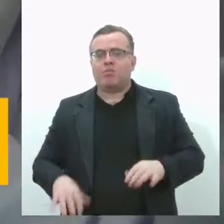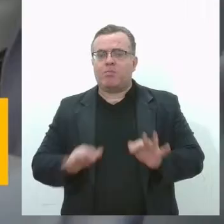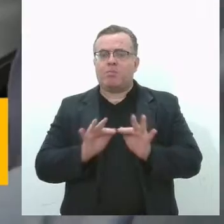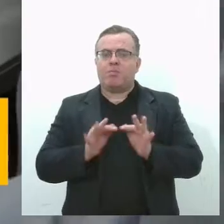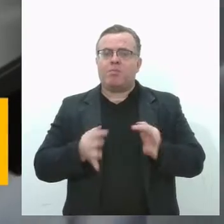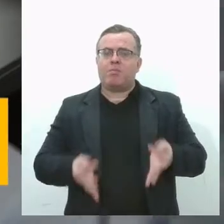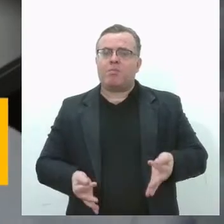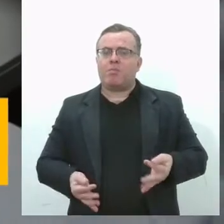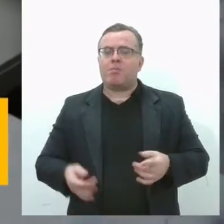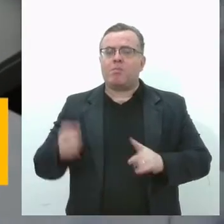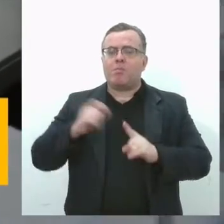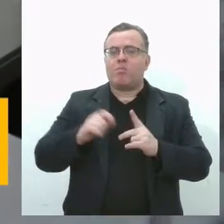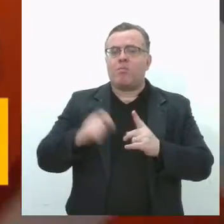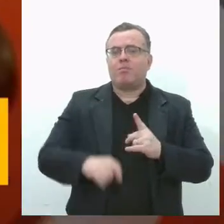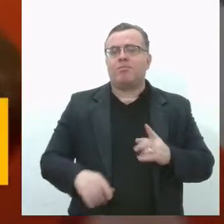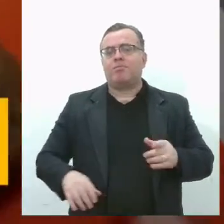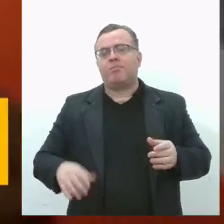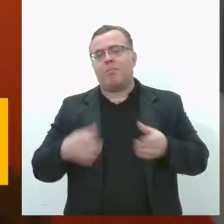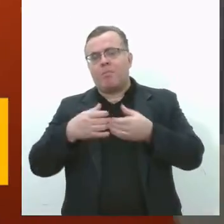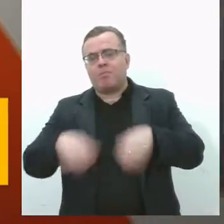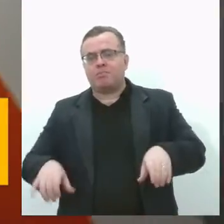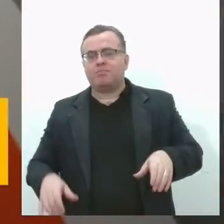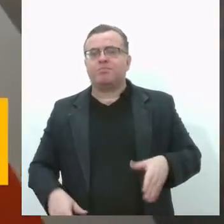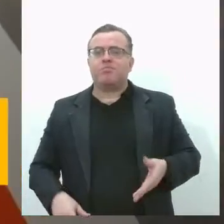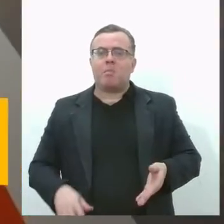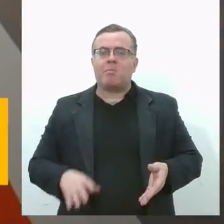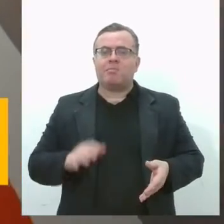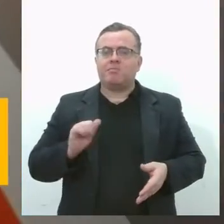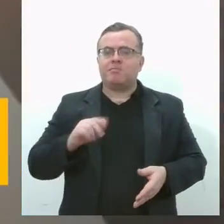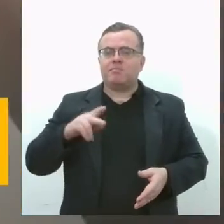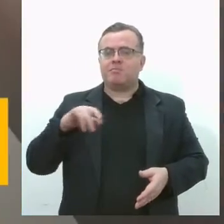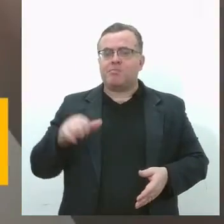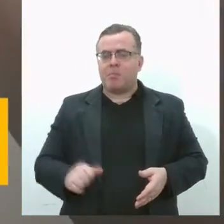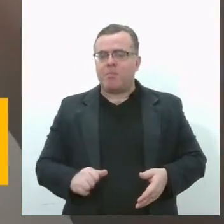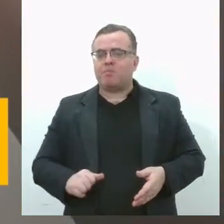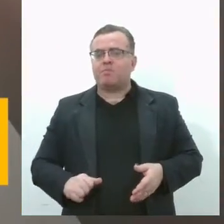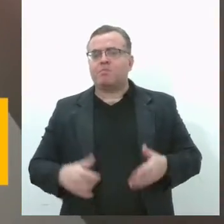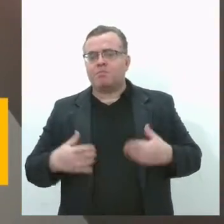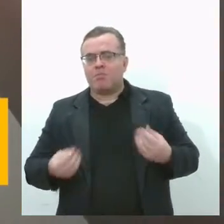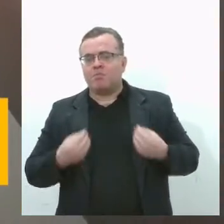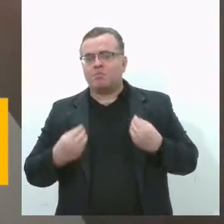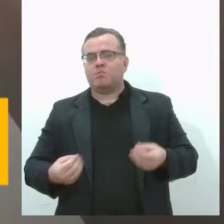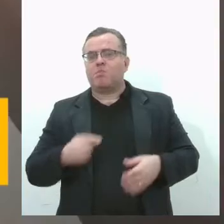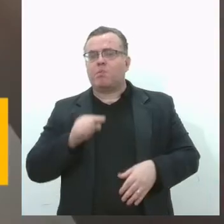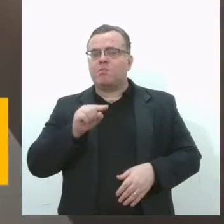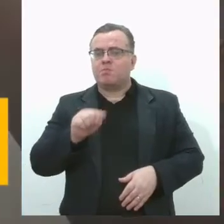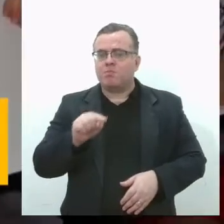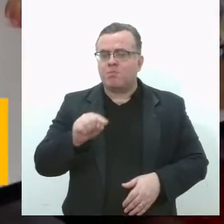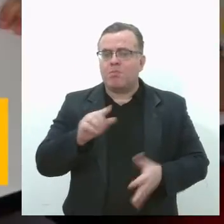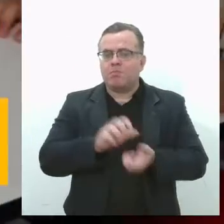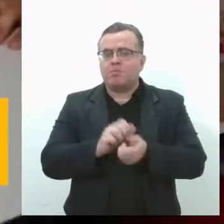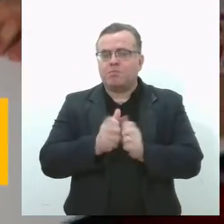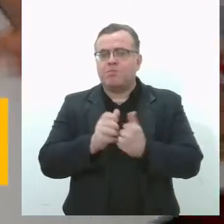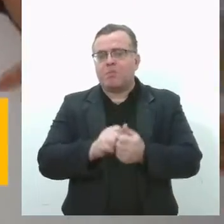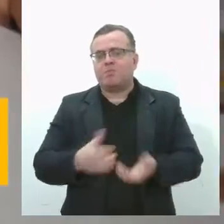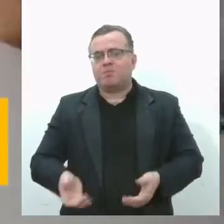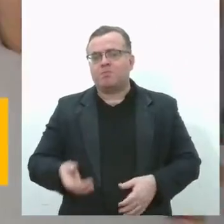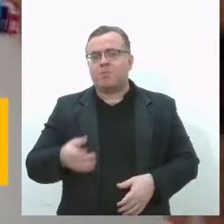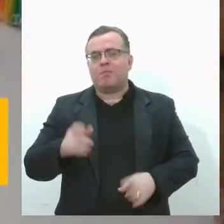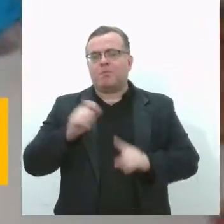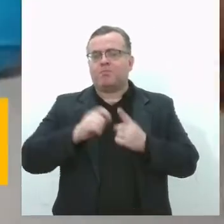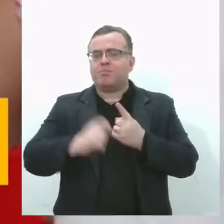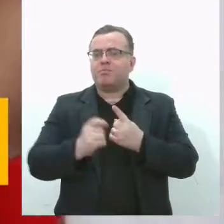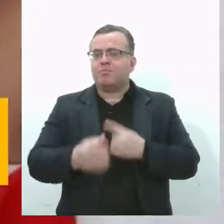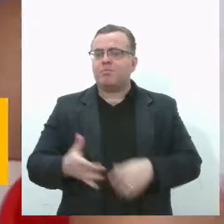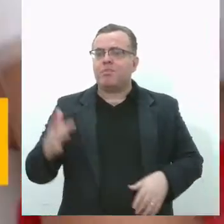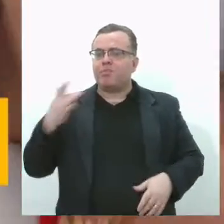banana, ovos, aveia e passas. A receita do dia foi esse bolinho de banana que agradou bastante o paladar dos alunos. Além do